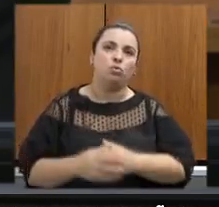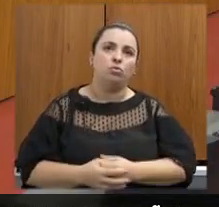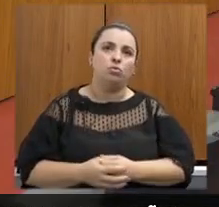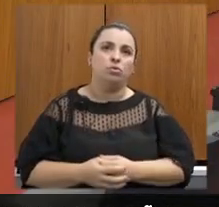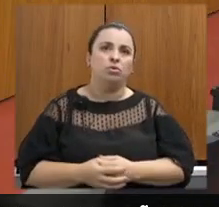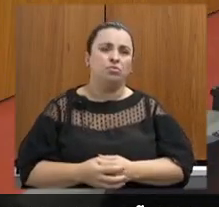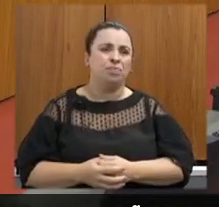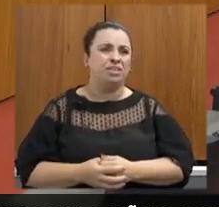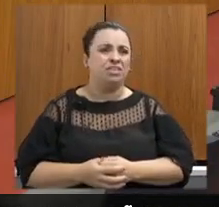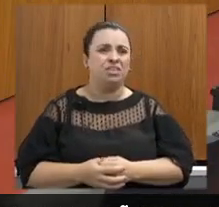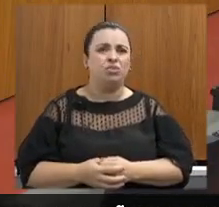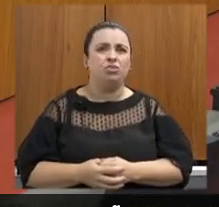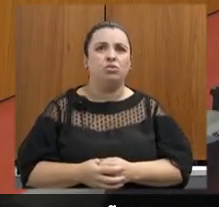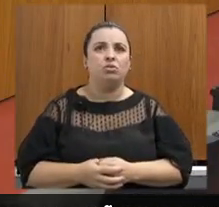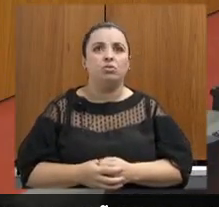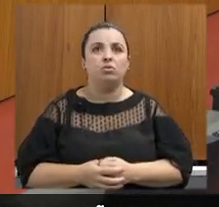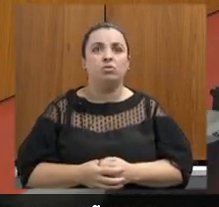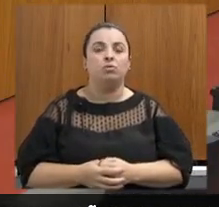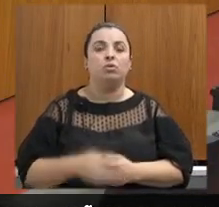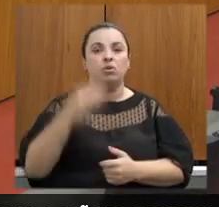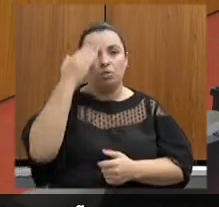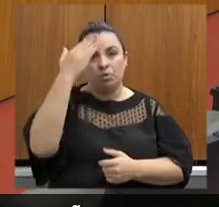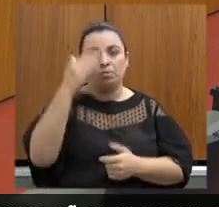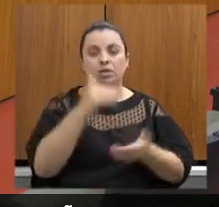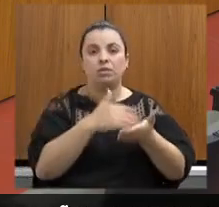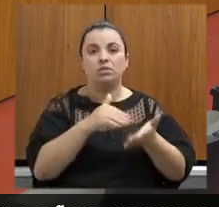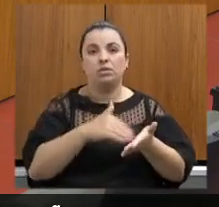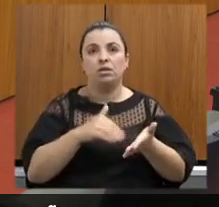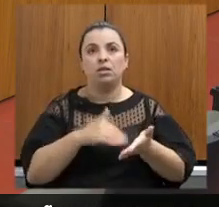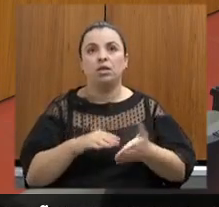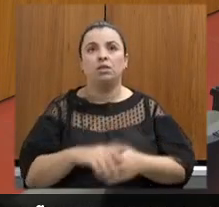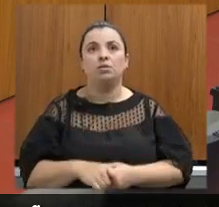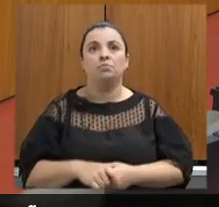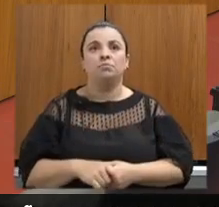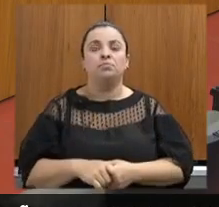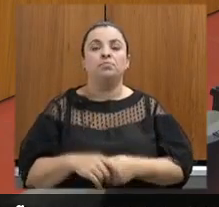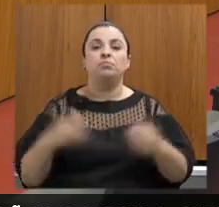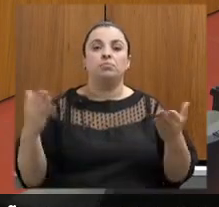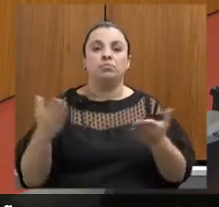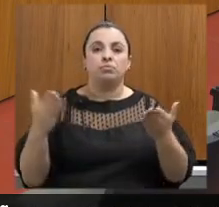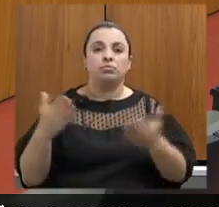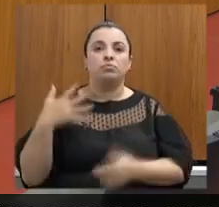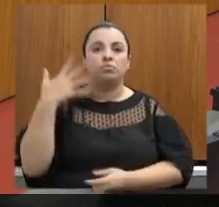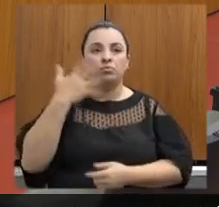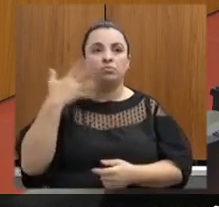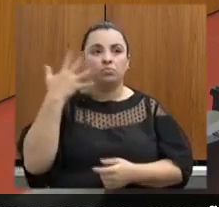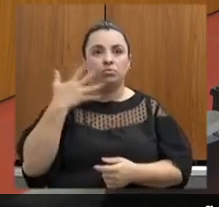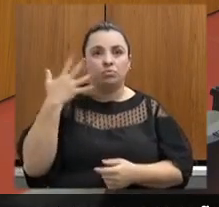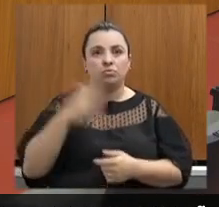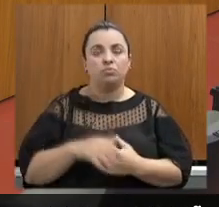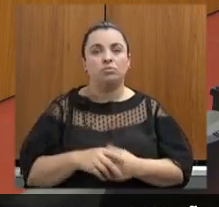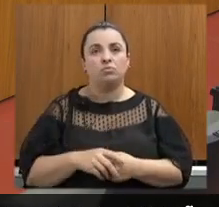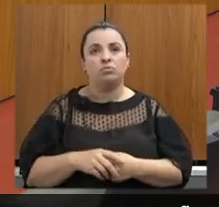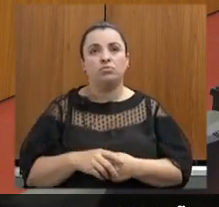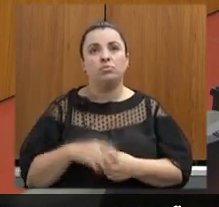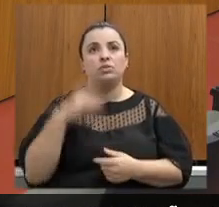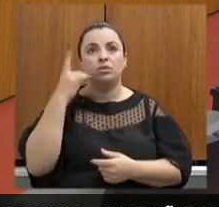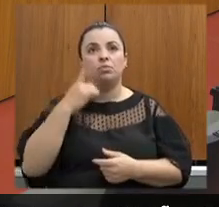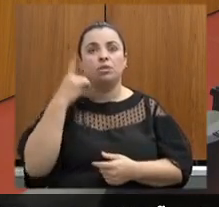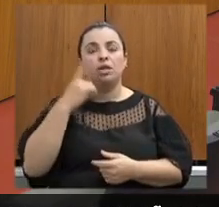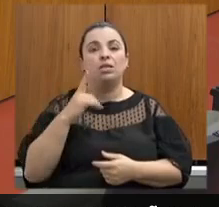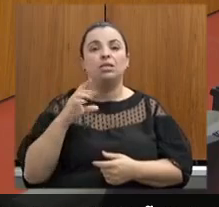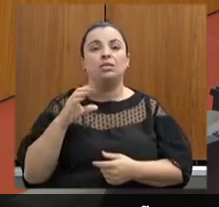Muito obrigado secretária pelas suas colocações passa a palavra então agora a senhora a deputada